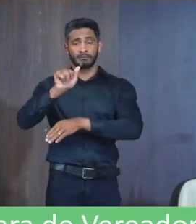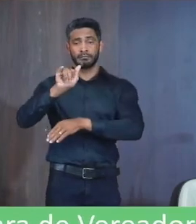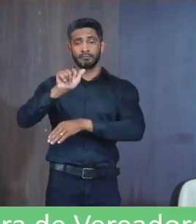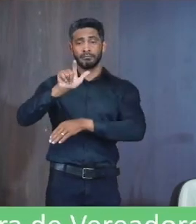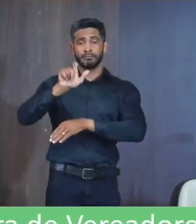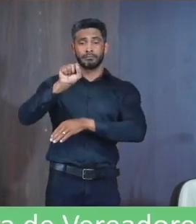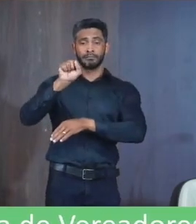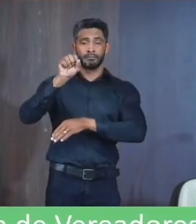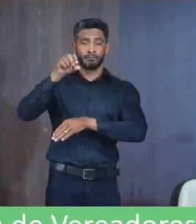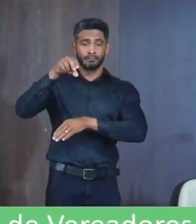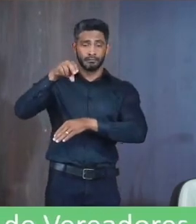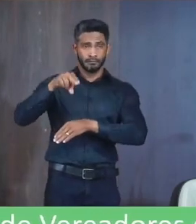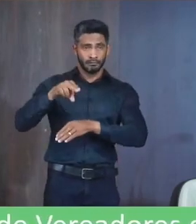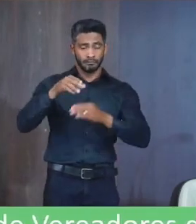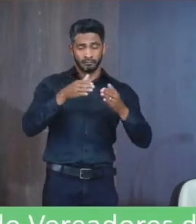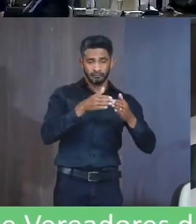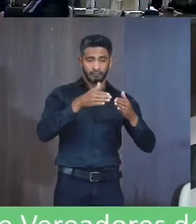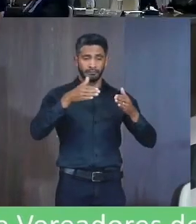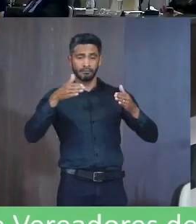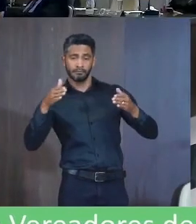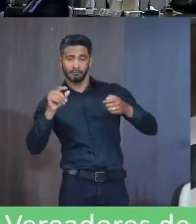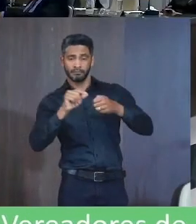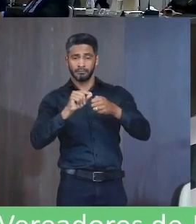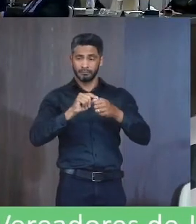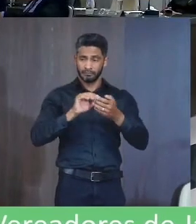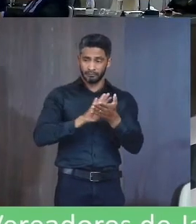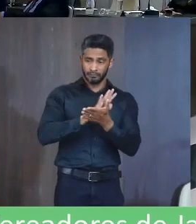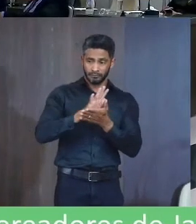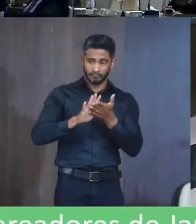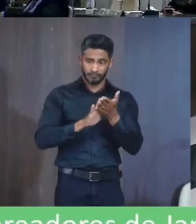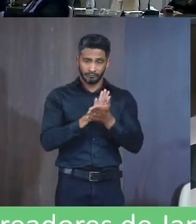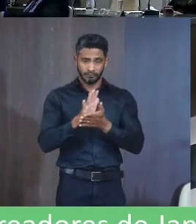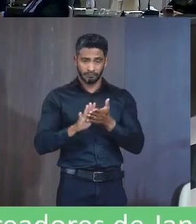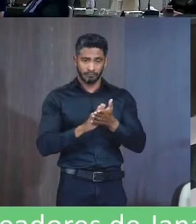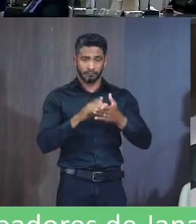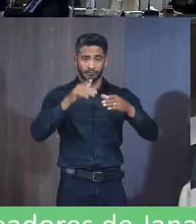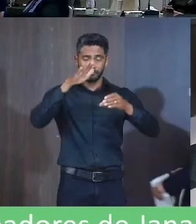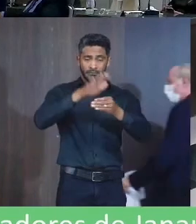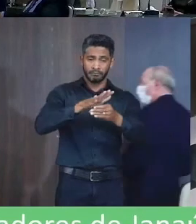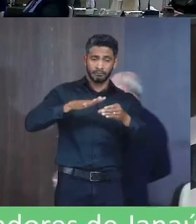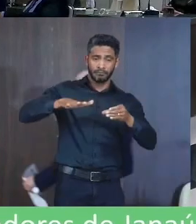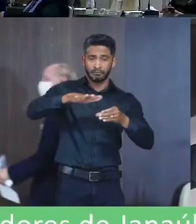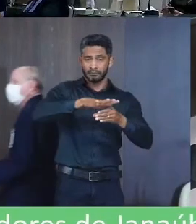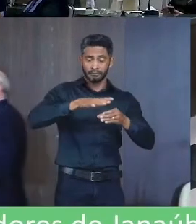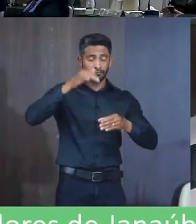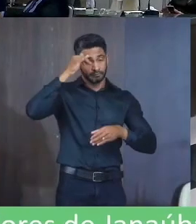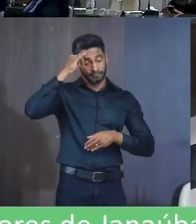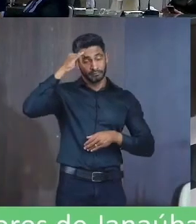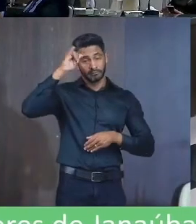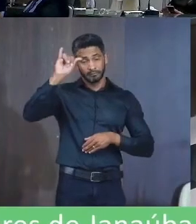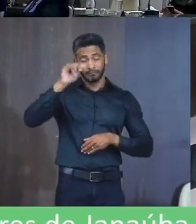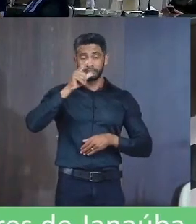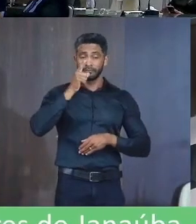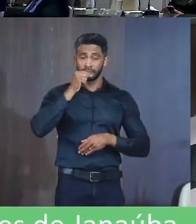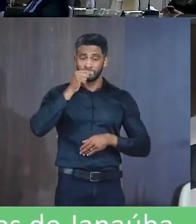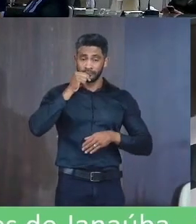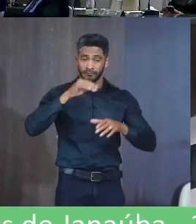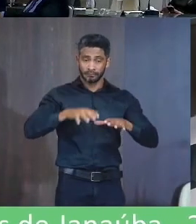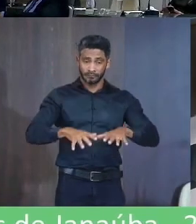durante Todos esses anos Sequer tomaram As providências Devidas para tampar Os buracos Para evitar Até o